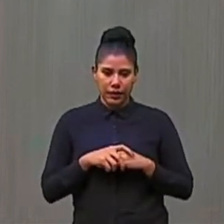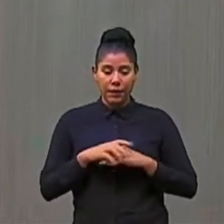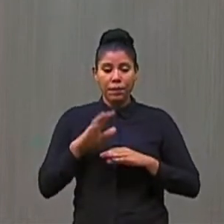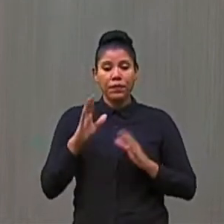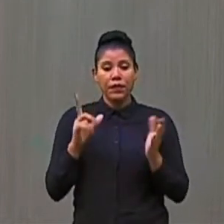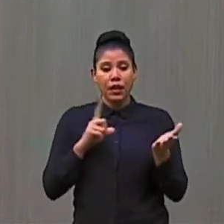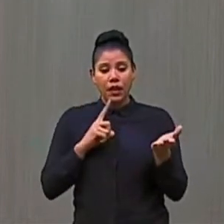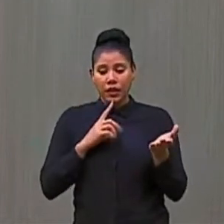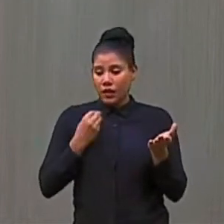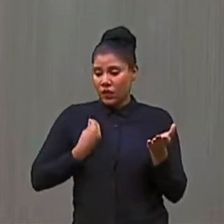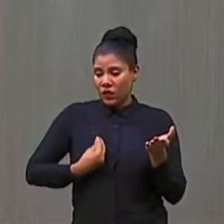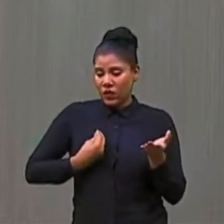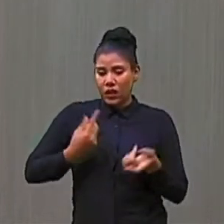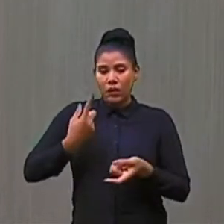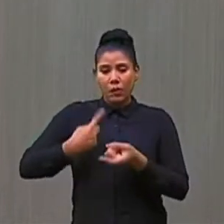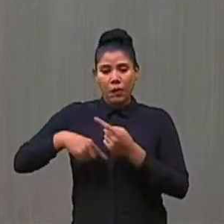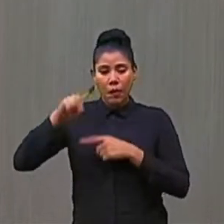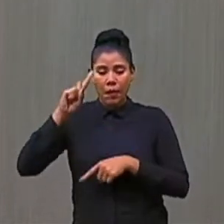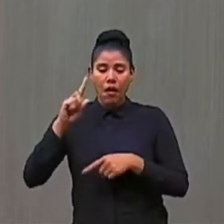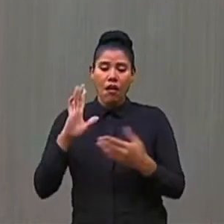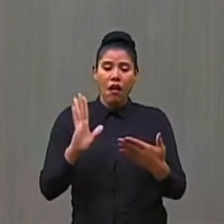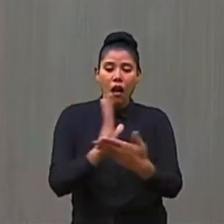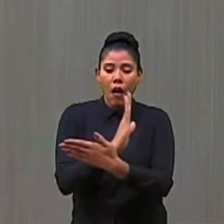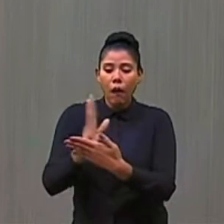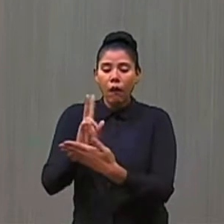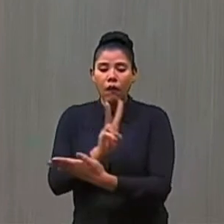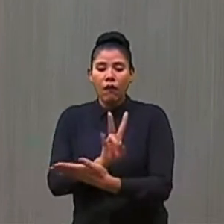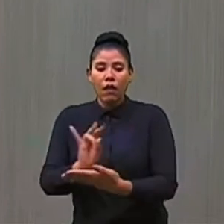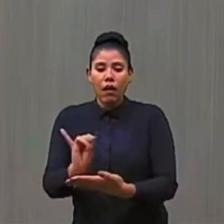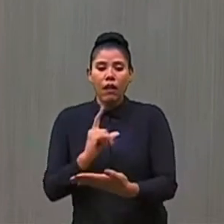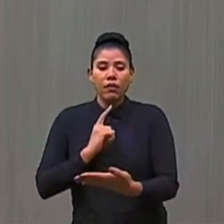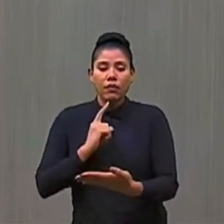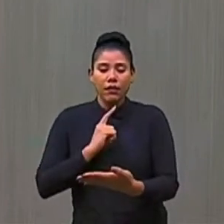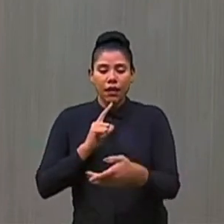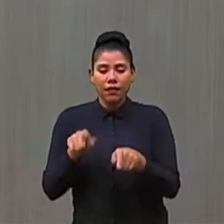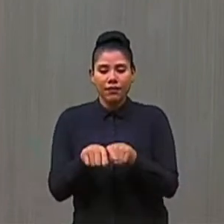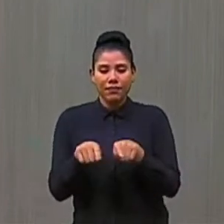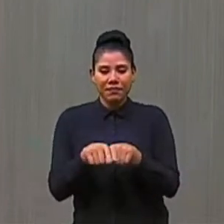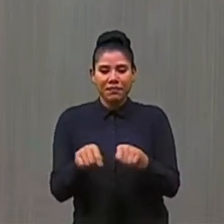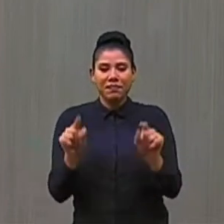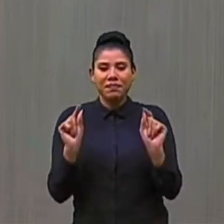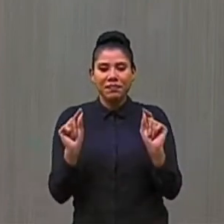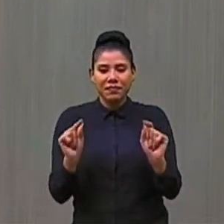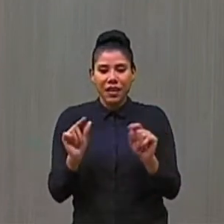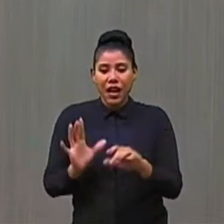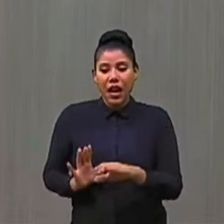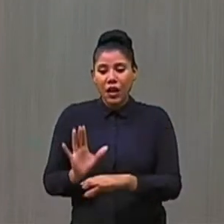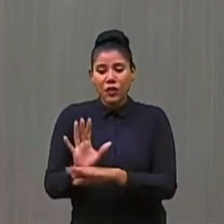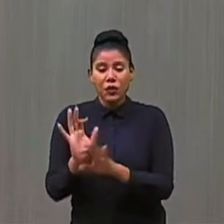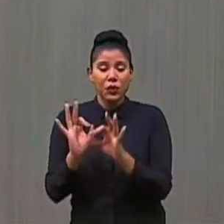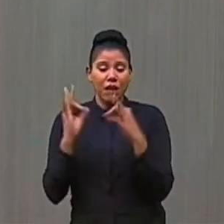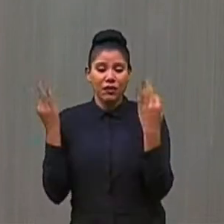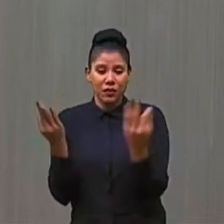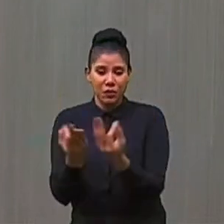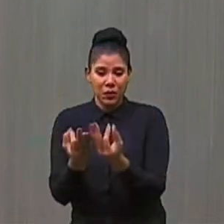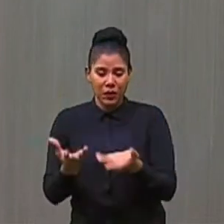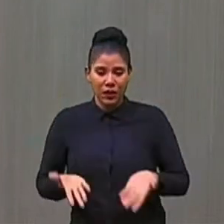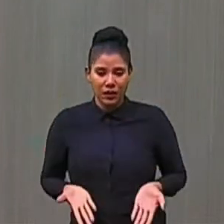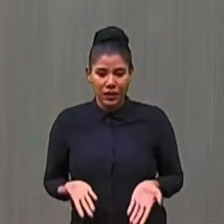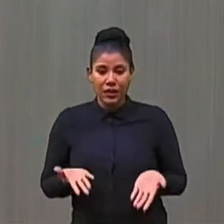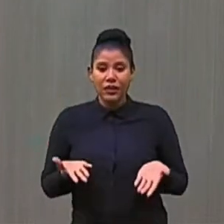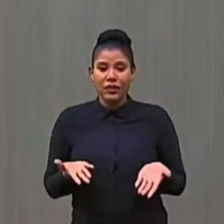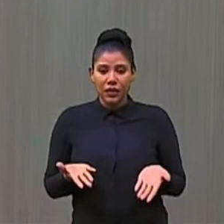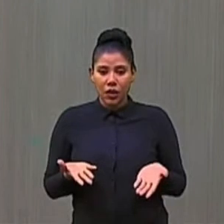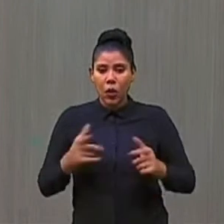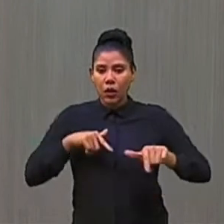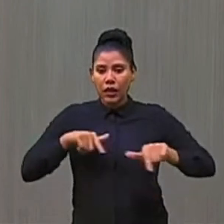cuidar da sua vida e muitos deles terão, inclusive, que ajudar a sua família. Então,